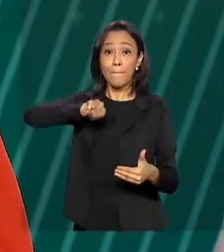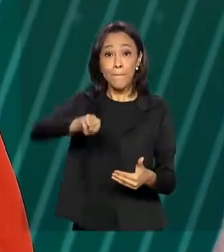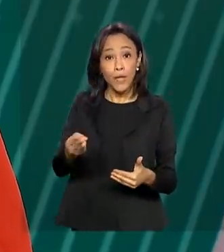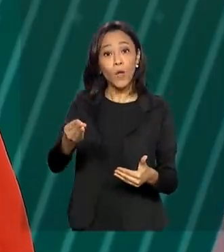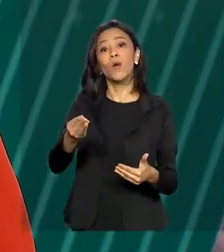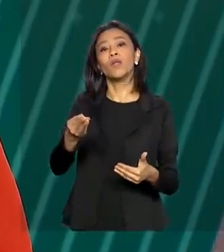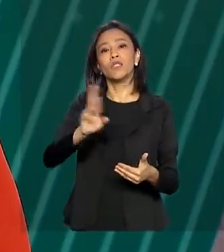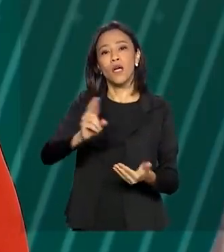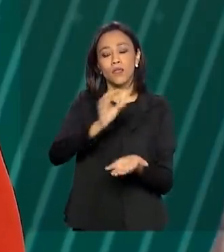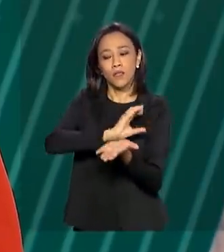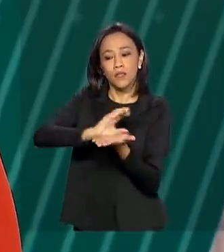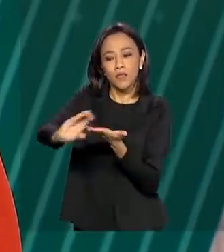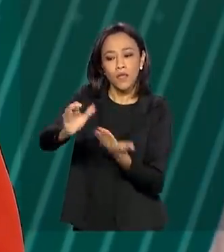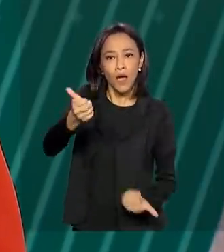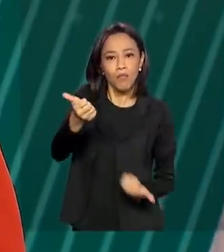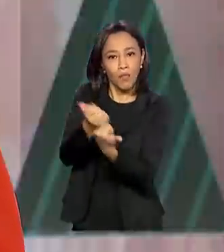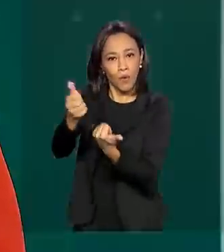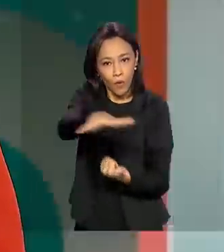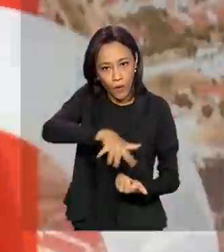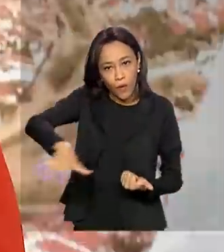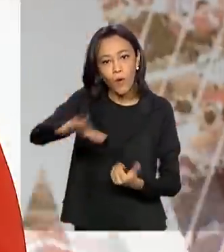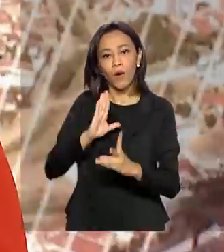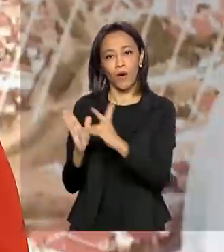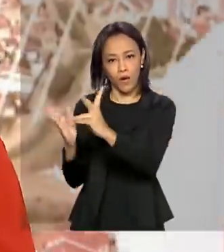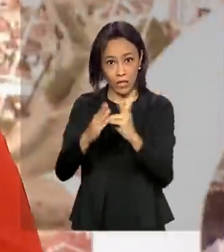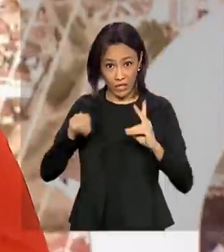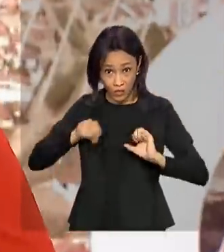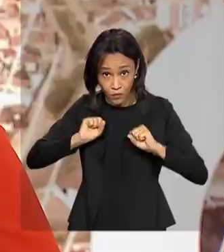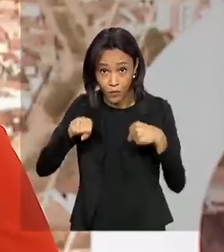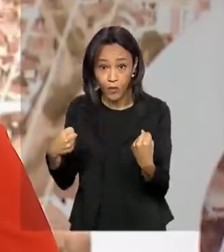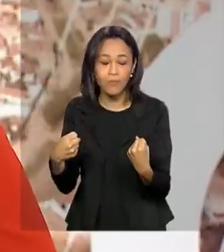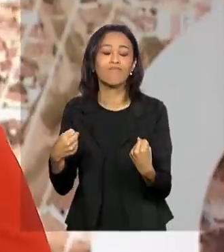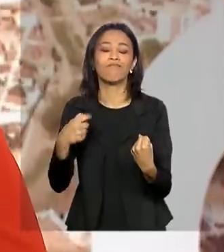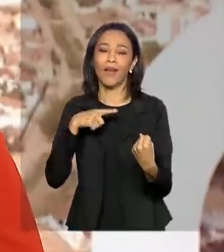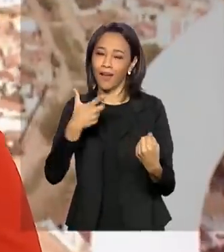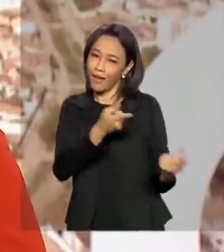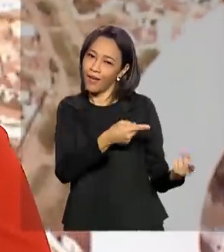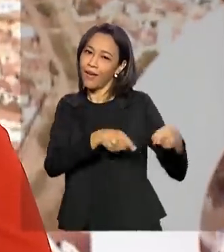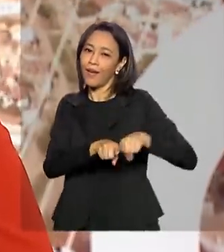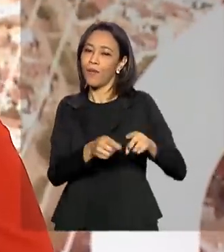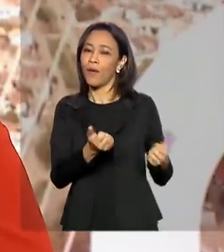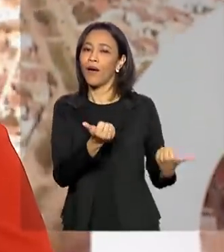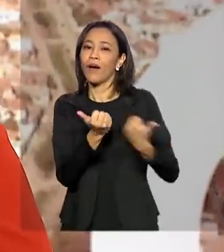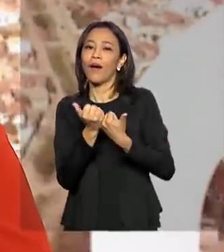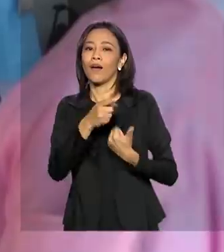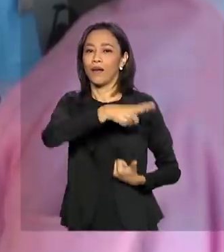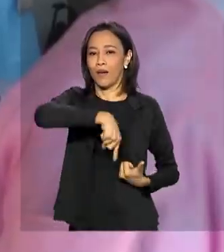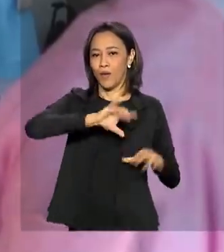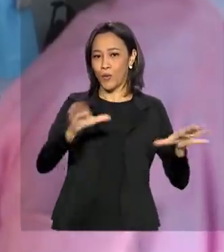assistência à população indígena. Esforço que também conta com a participação dos militares.